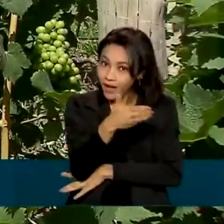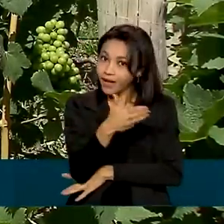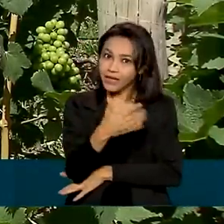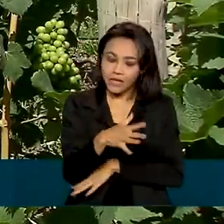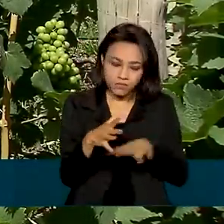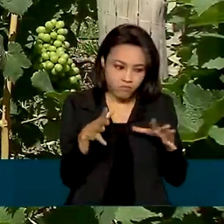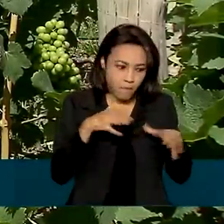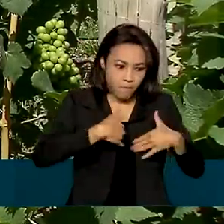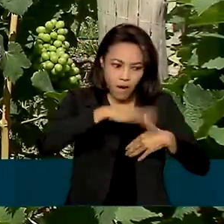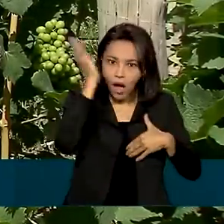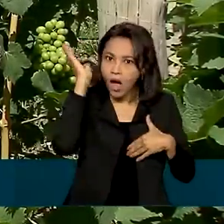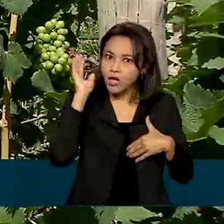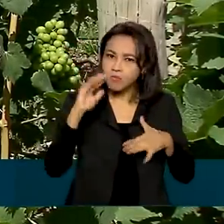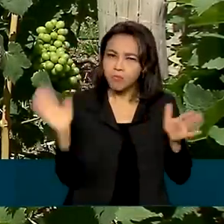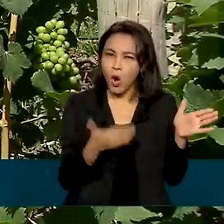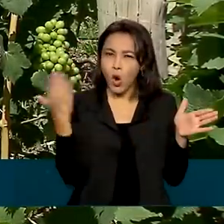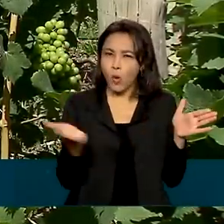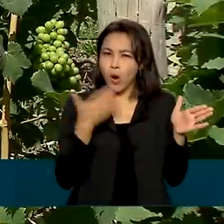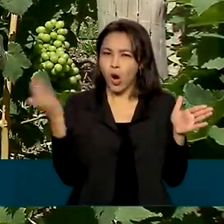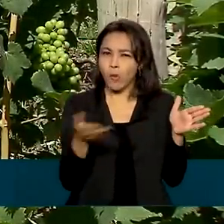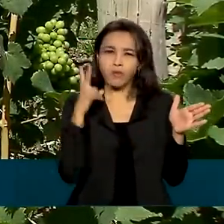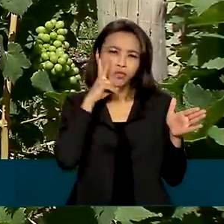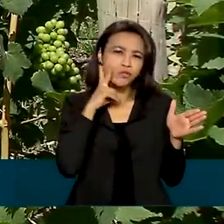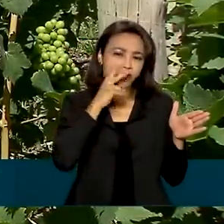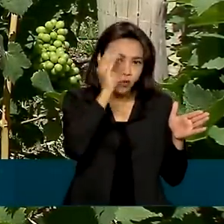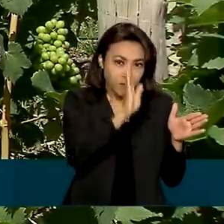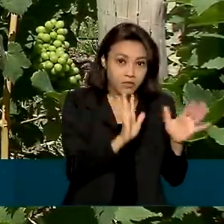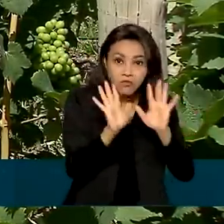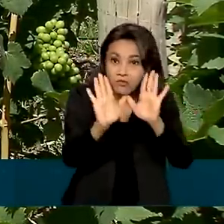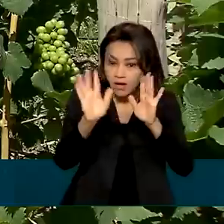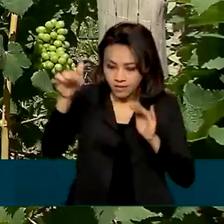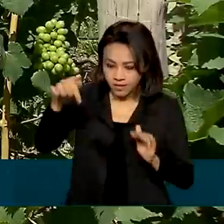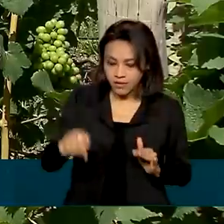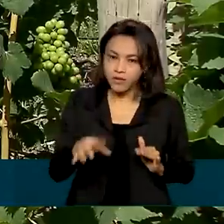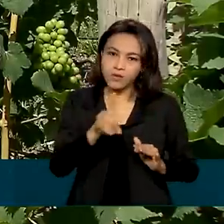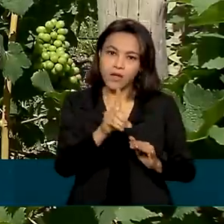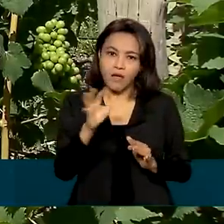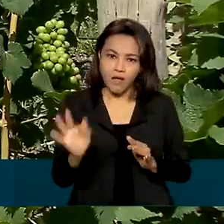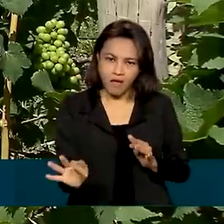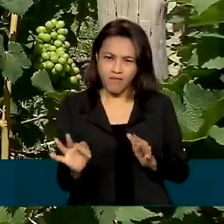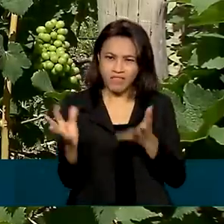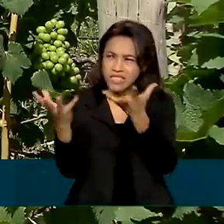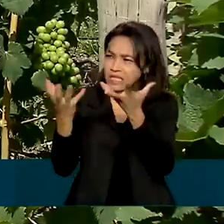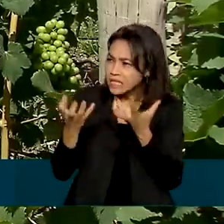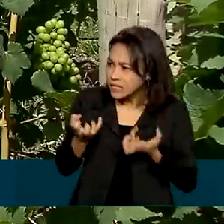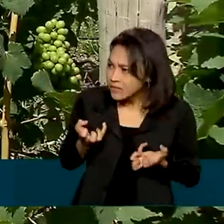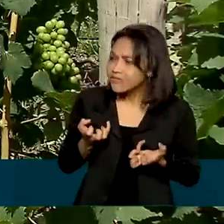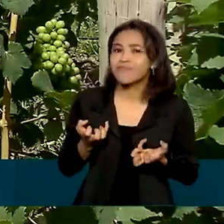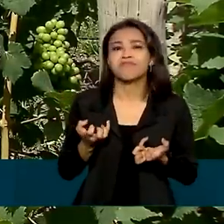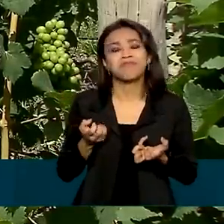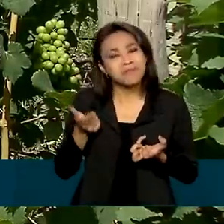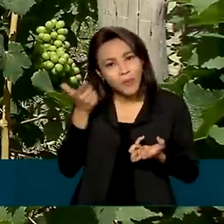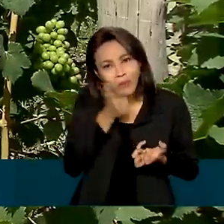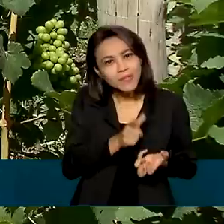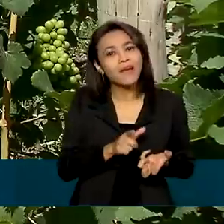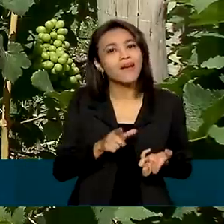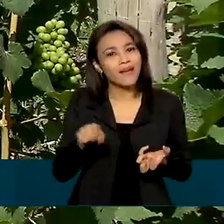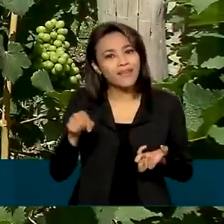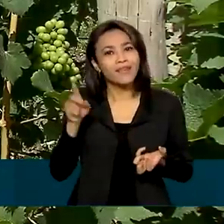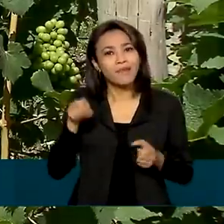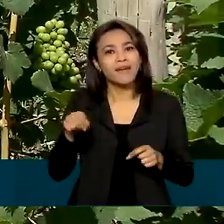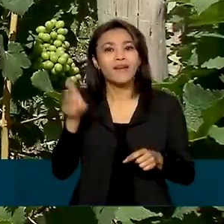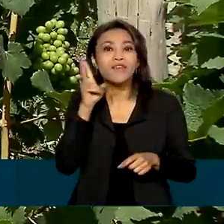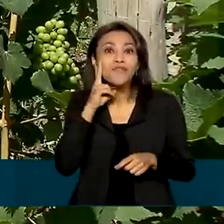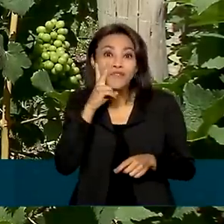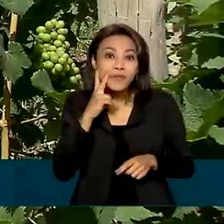concentra grande parte da produção nacional. Mas o Distrito Federal, numa área de seca e cerrado, também entrou na rota do